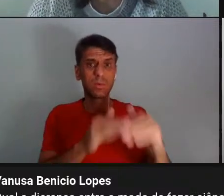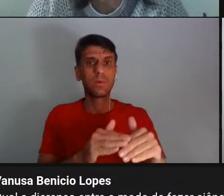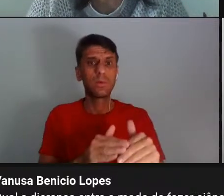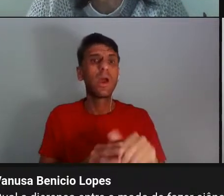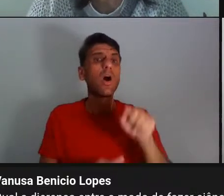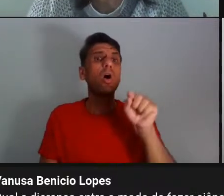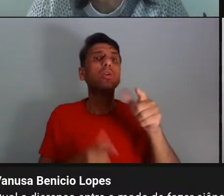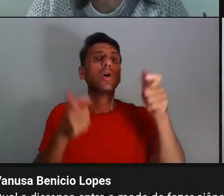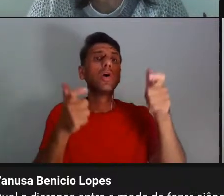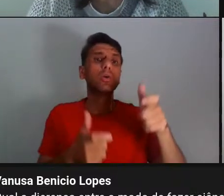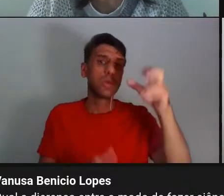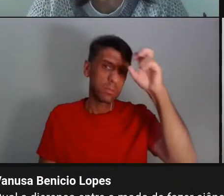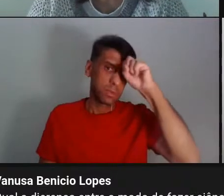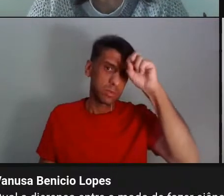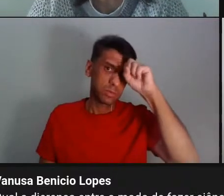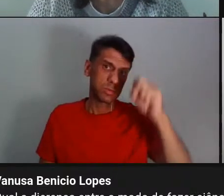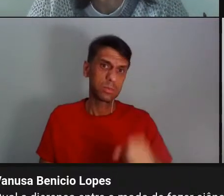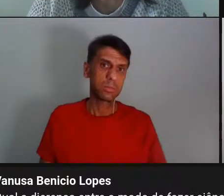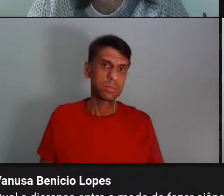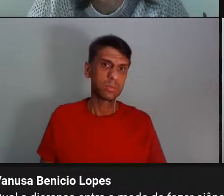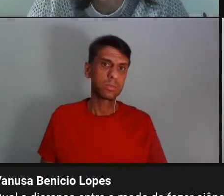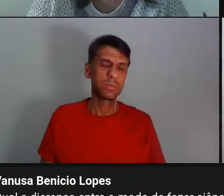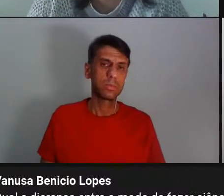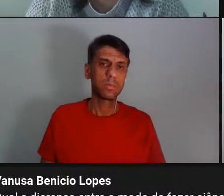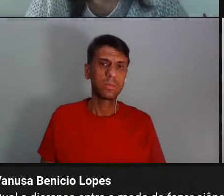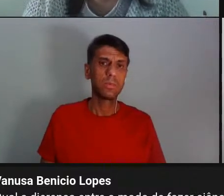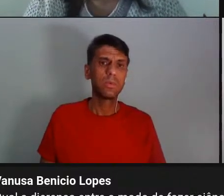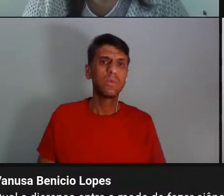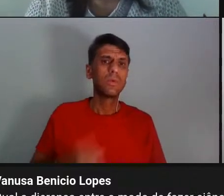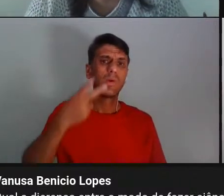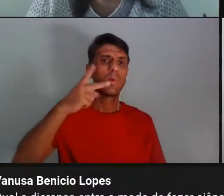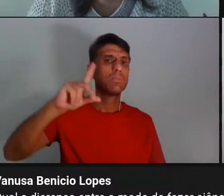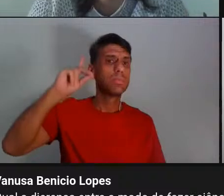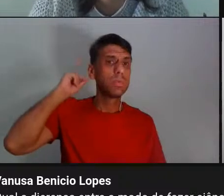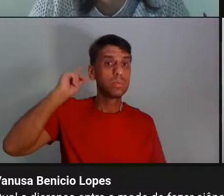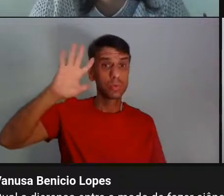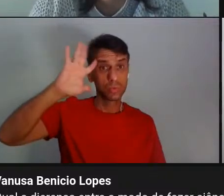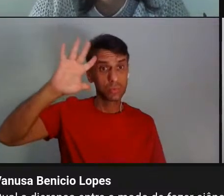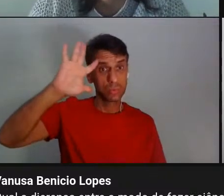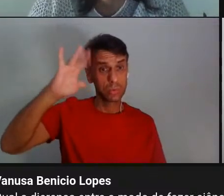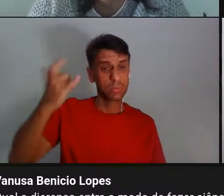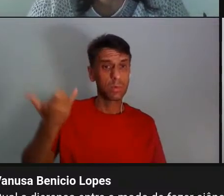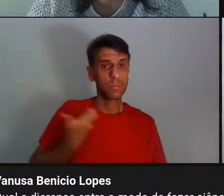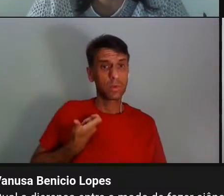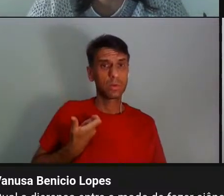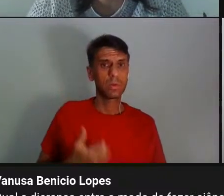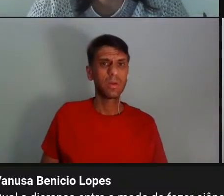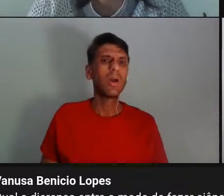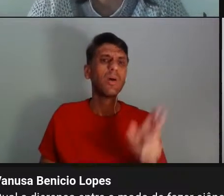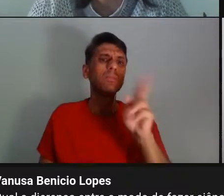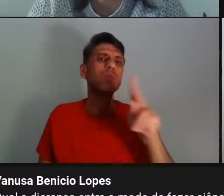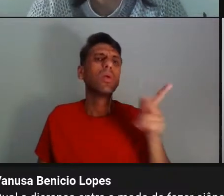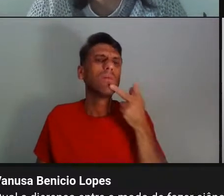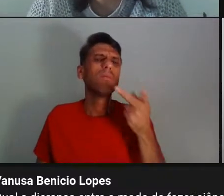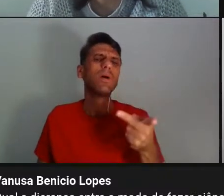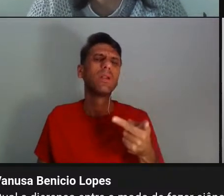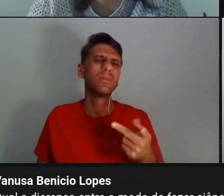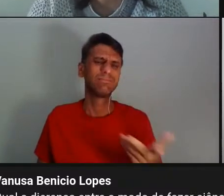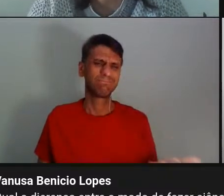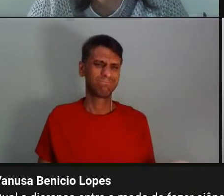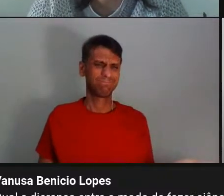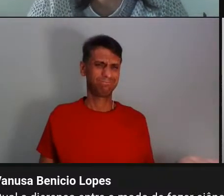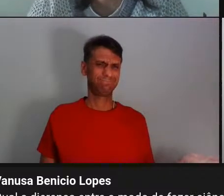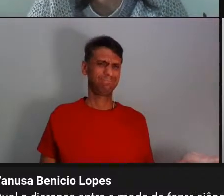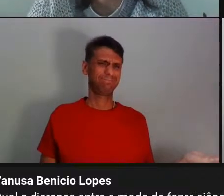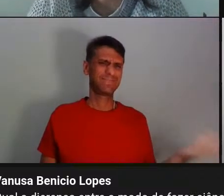que você aprendeu isso? Eu digo, não, foi um encantado que me falou num sonho. O professor vai dizer o quê? Vai dizer que eu estou, né, isso não é